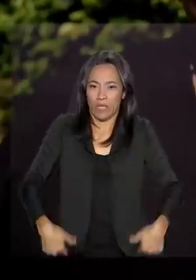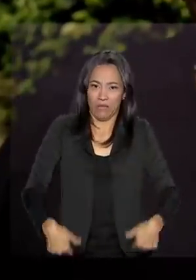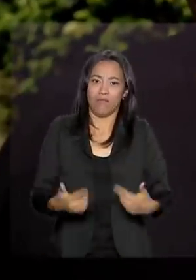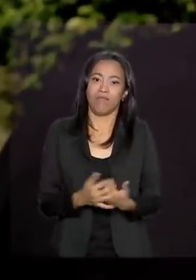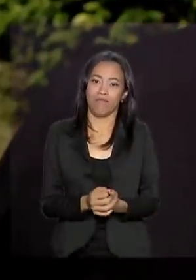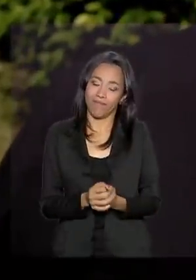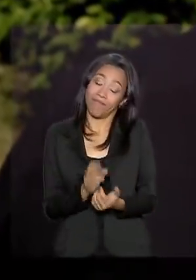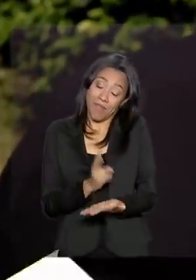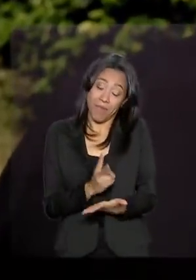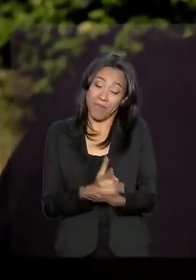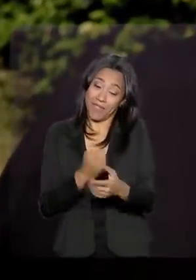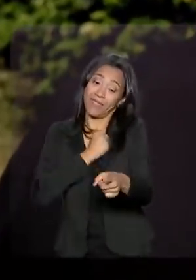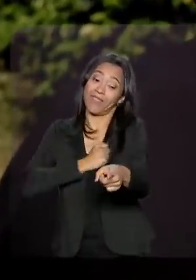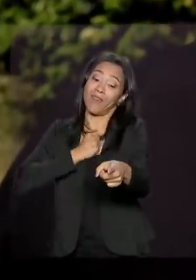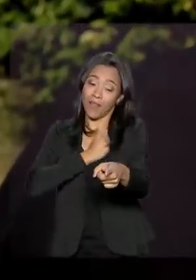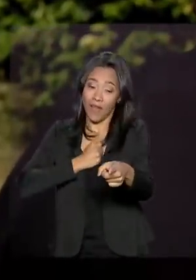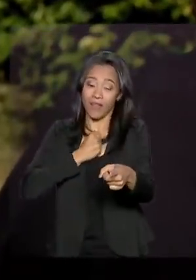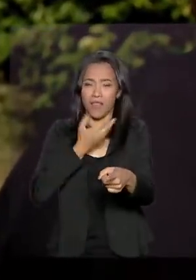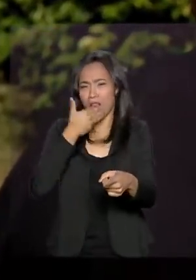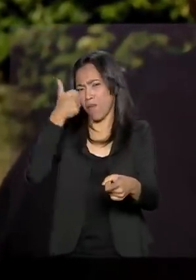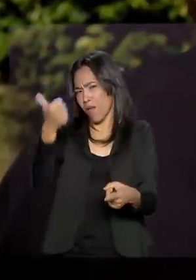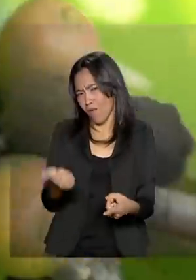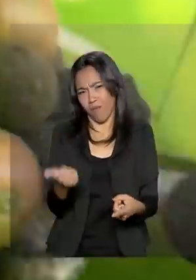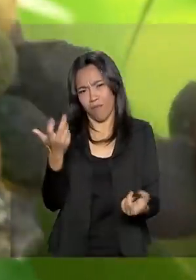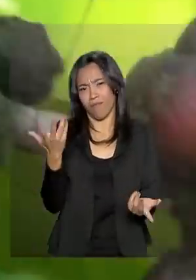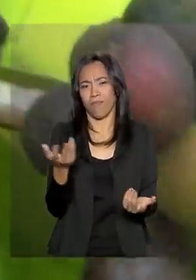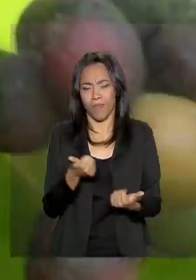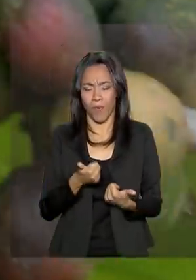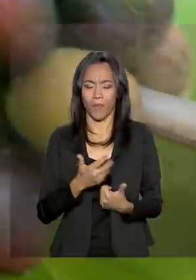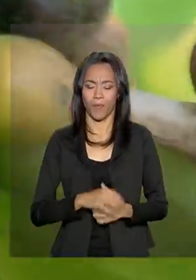Mas mesmo assim tem saudade. Mesmo assim era melhor que o de São Paulo.